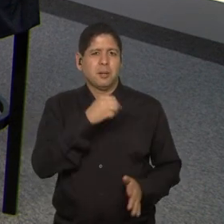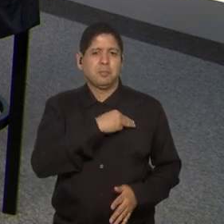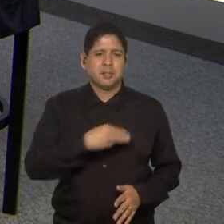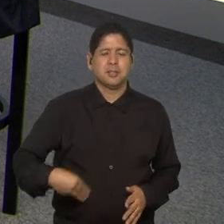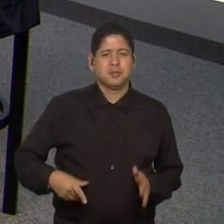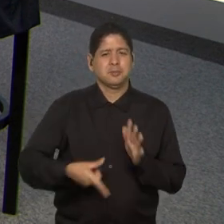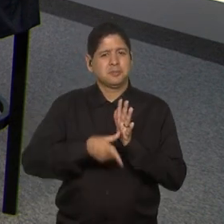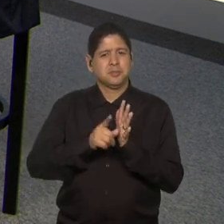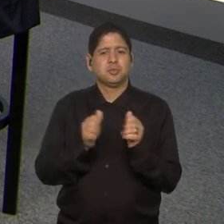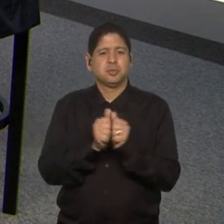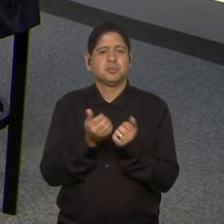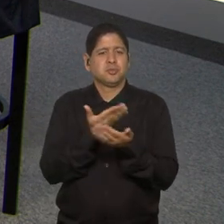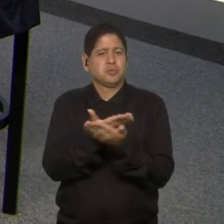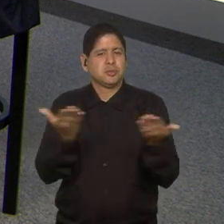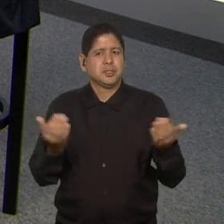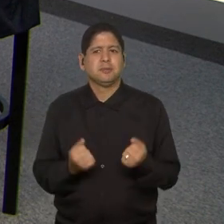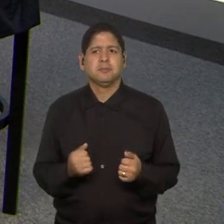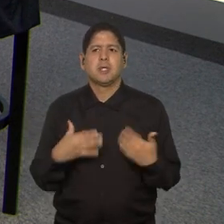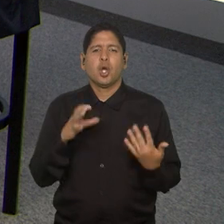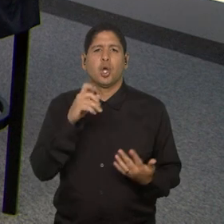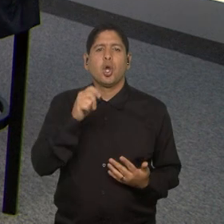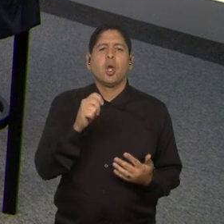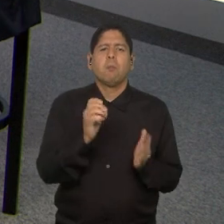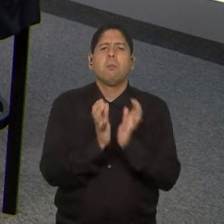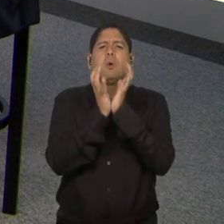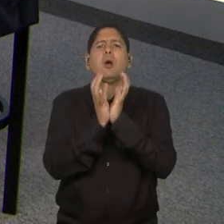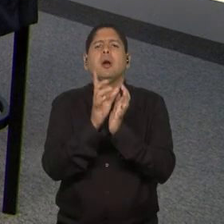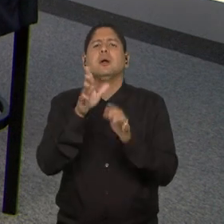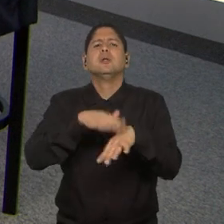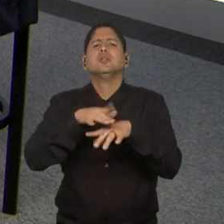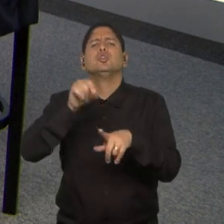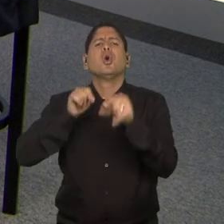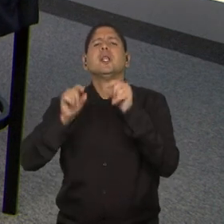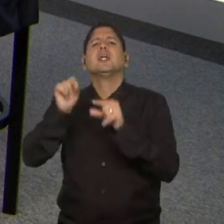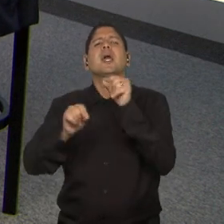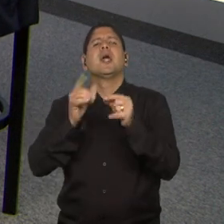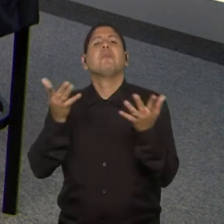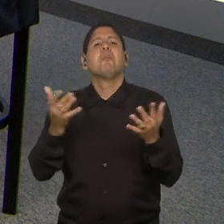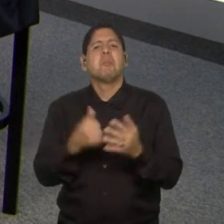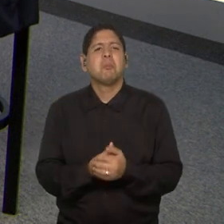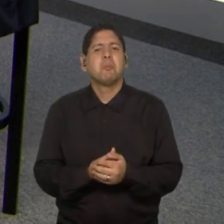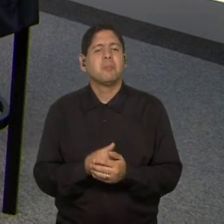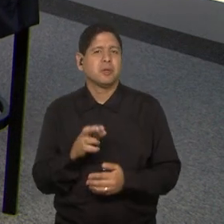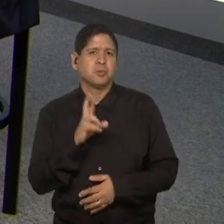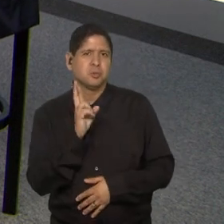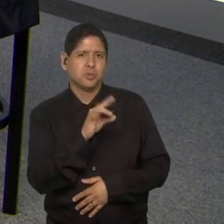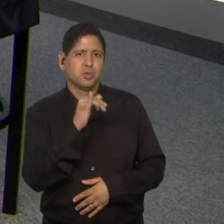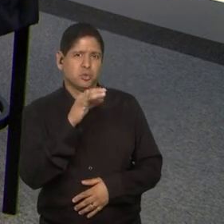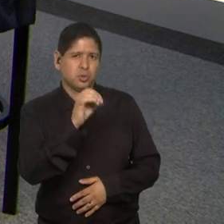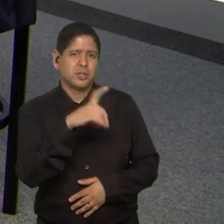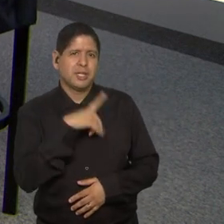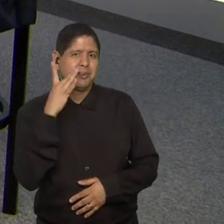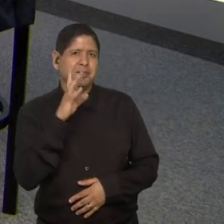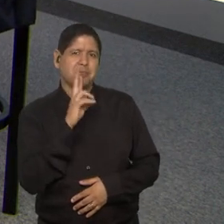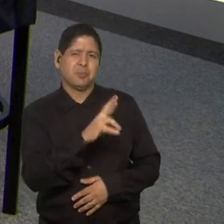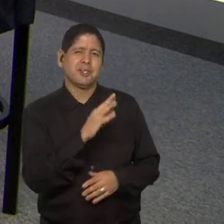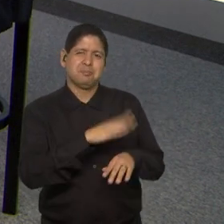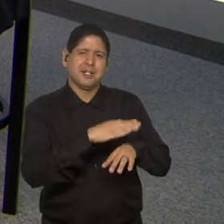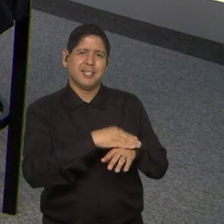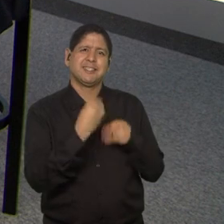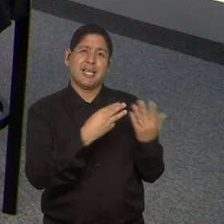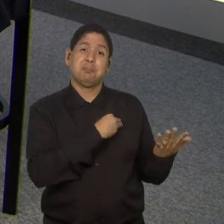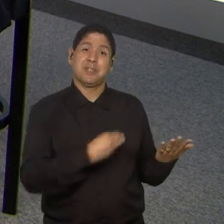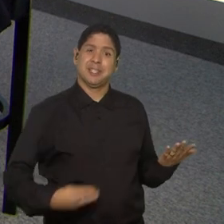eu vou adiantar com vocês também. Júlio, a Copa vai ser de quem? Olha, eu acho que essa resposta já foi muito bem dada pela